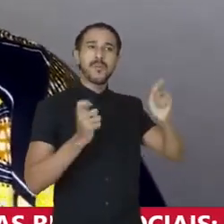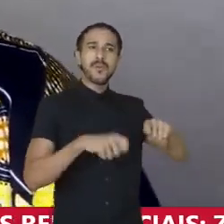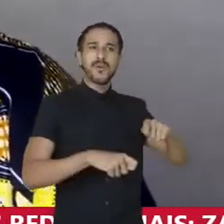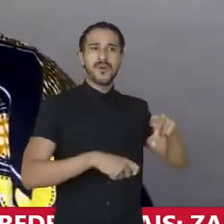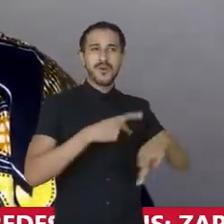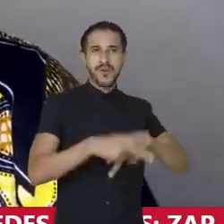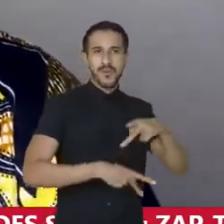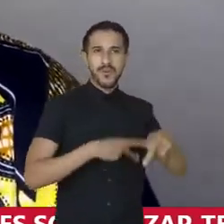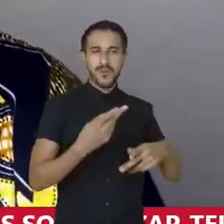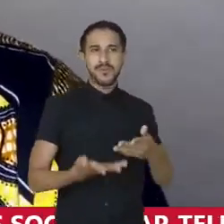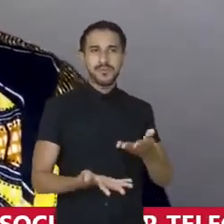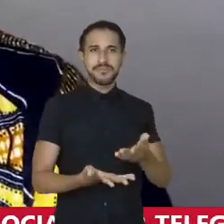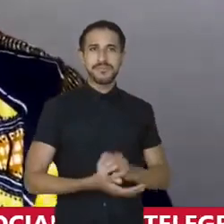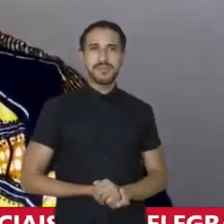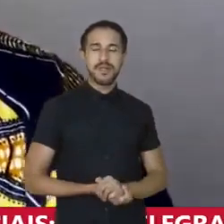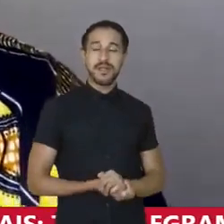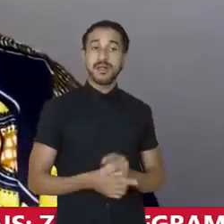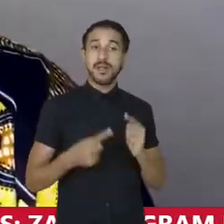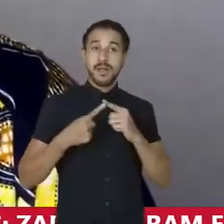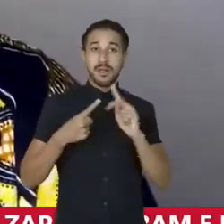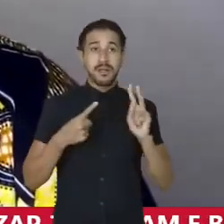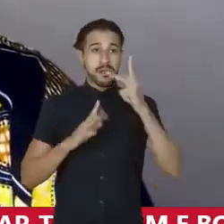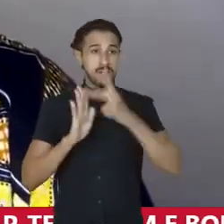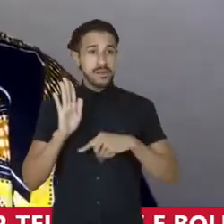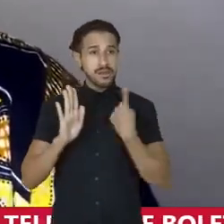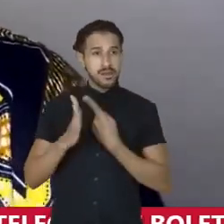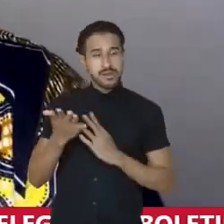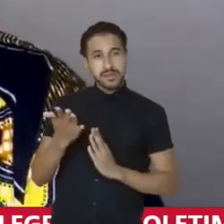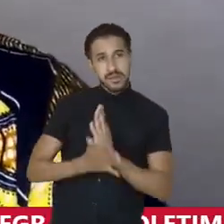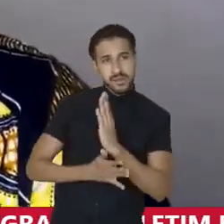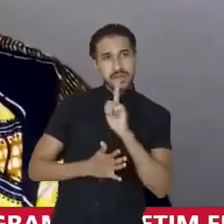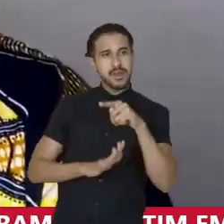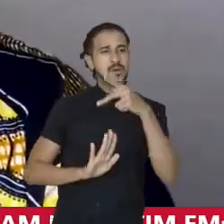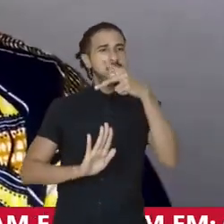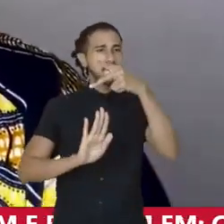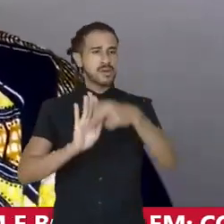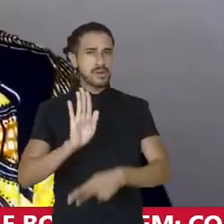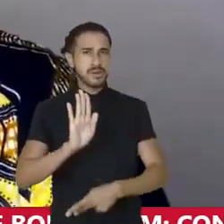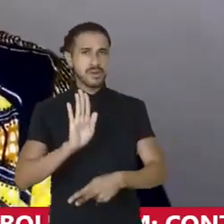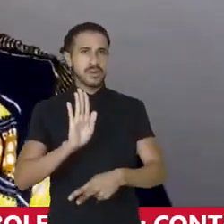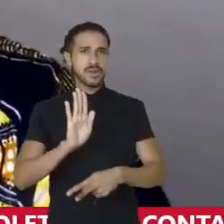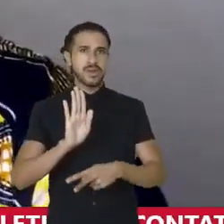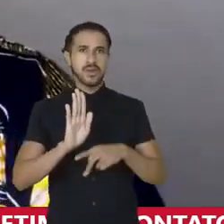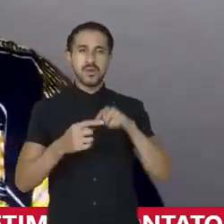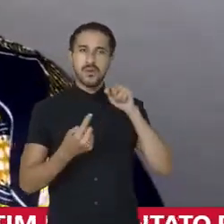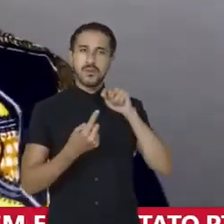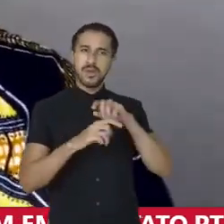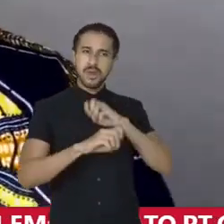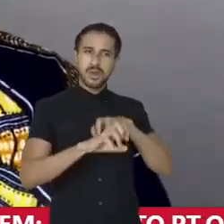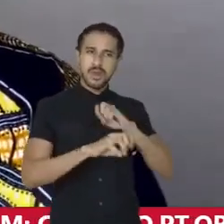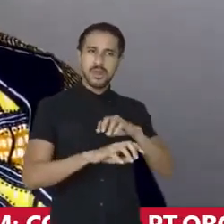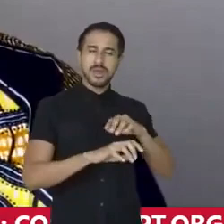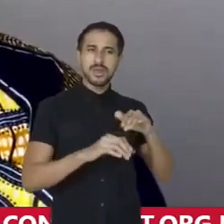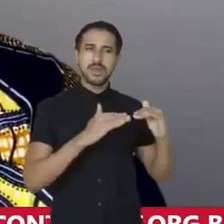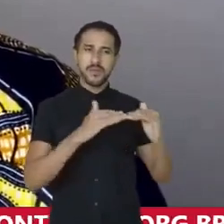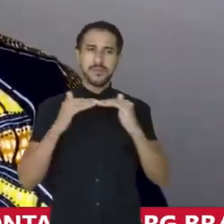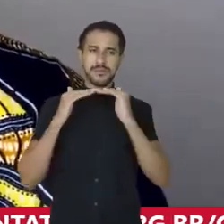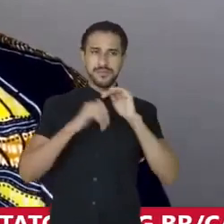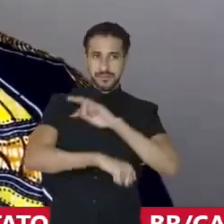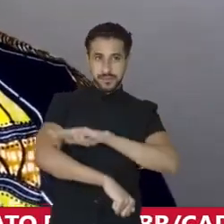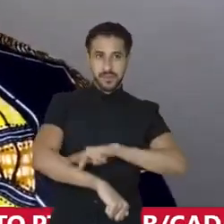a população lindense. Então, o primeiro projeto que a gente aprovou foi um projeto pelo Educar pela Igualdade Racial.